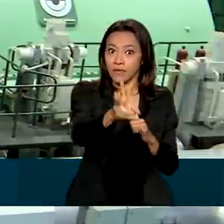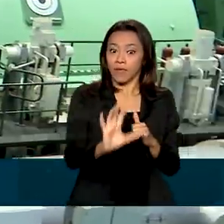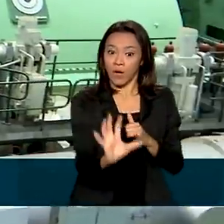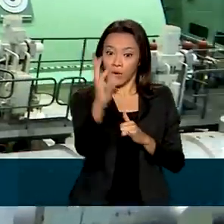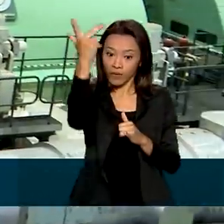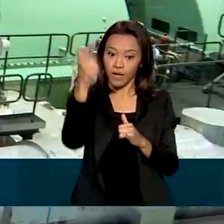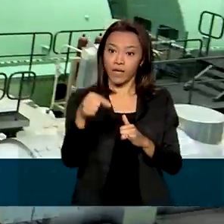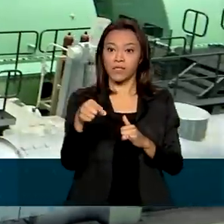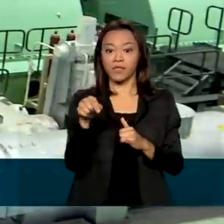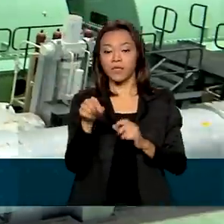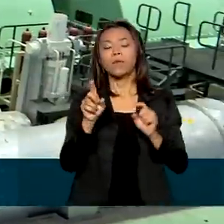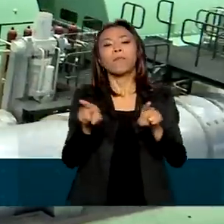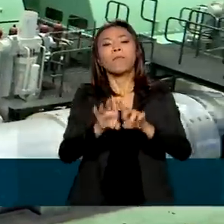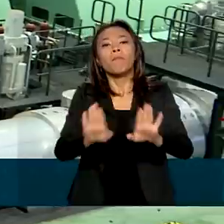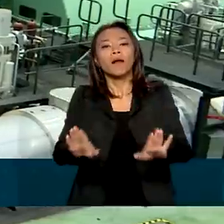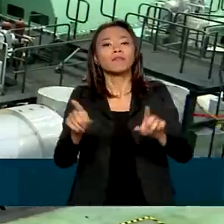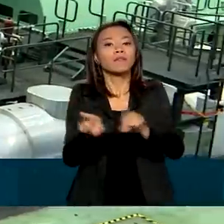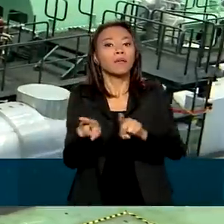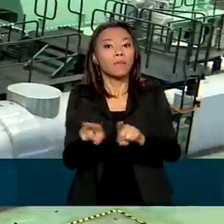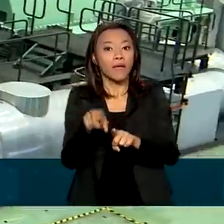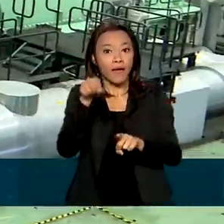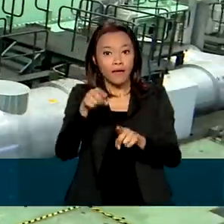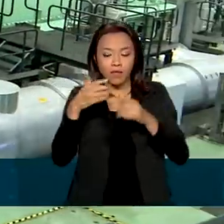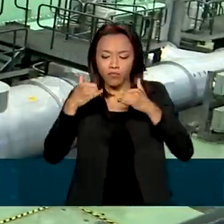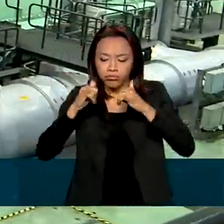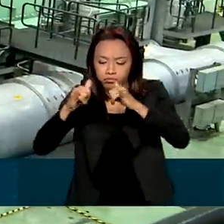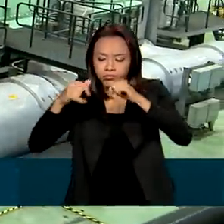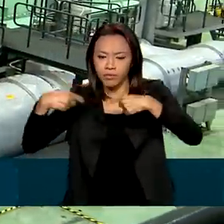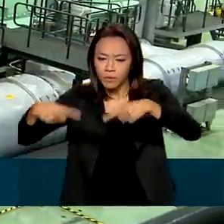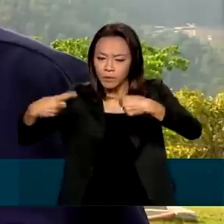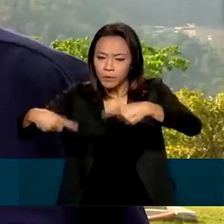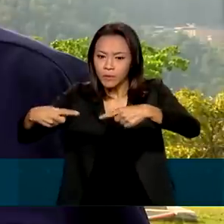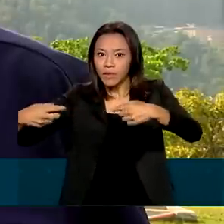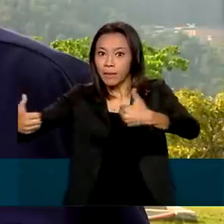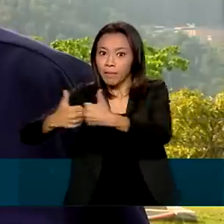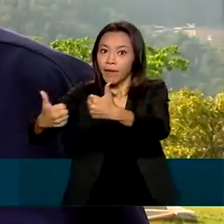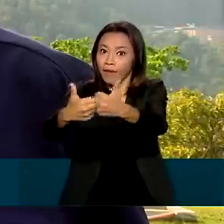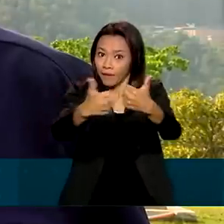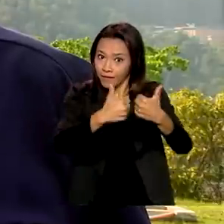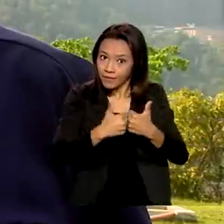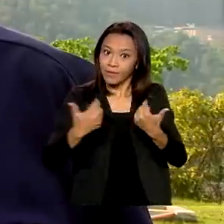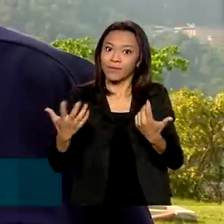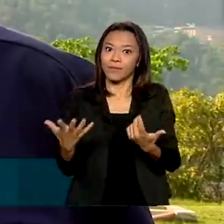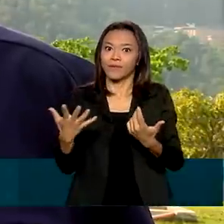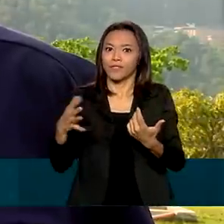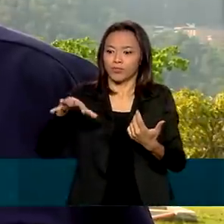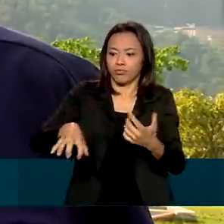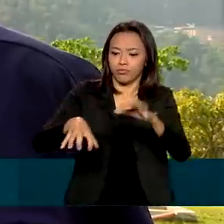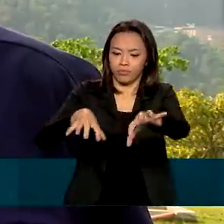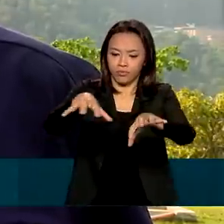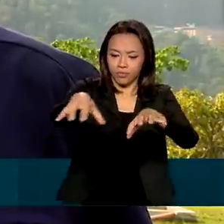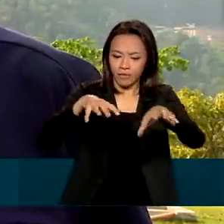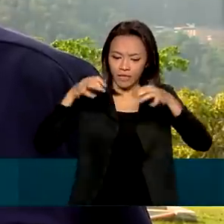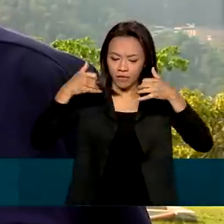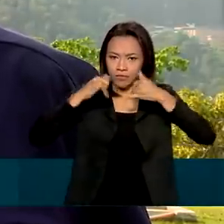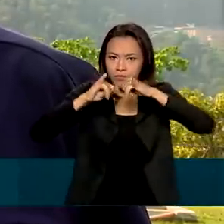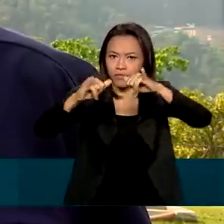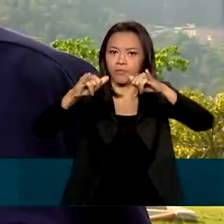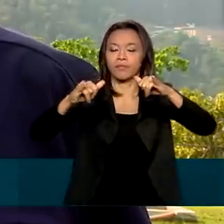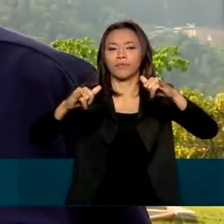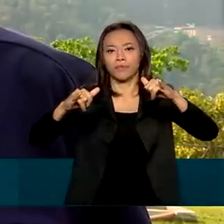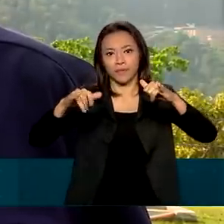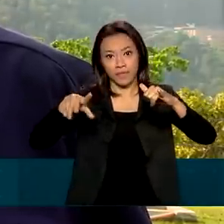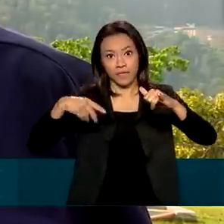alto fator de capacidade, mas também essa energia sendo gerada bem próximo aos principais centros de carga do país, ou seja, independendo de